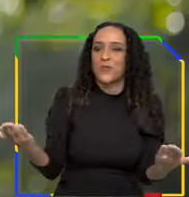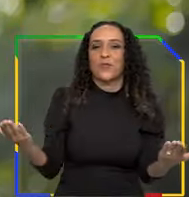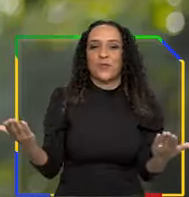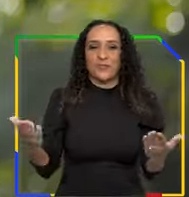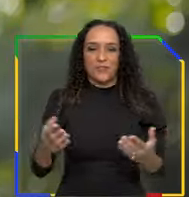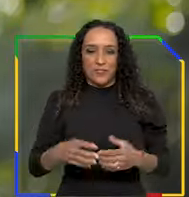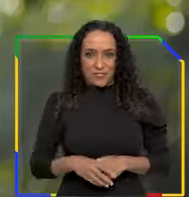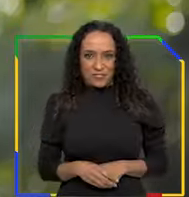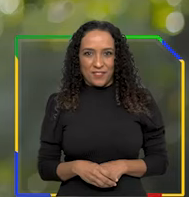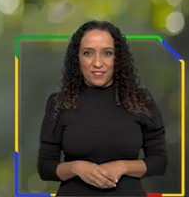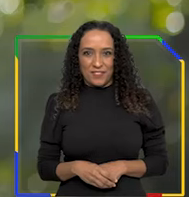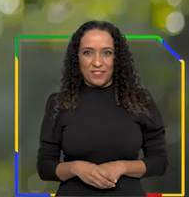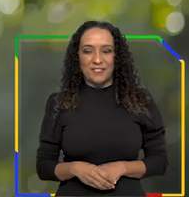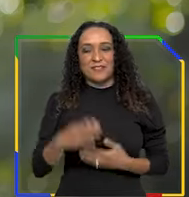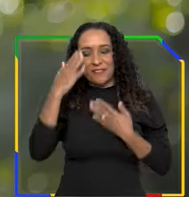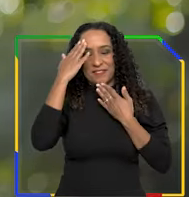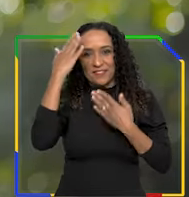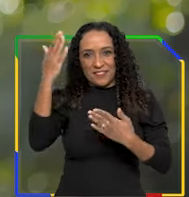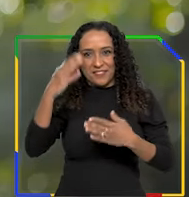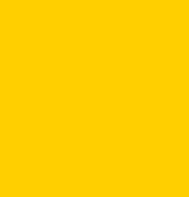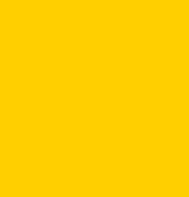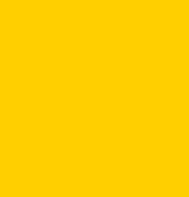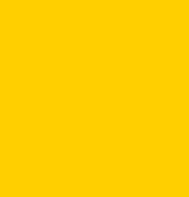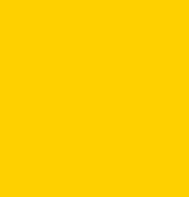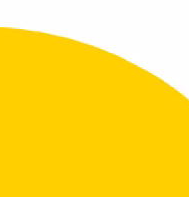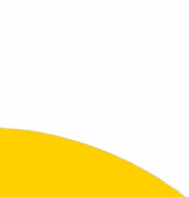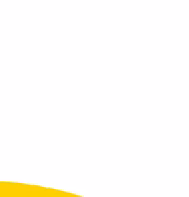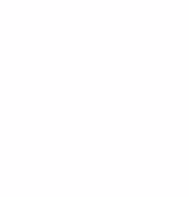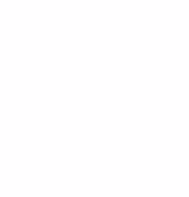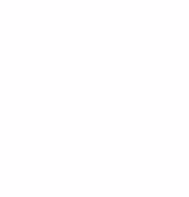e todos nós. Muito obrigada.